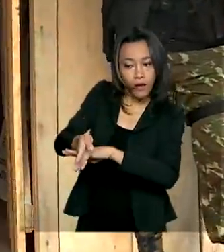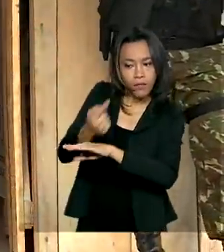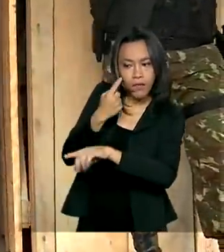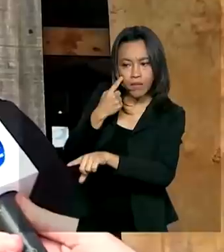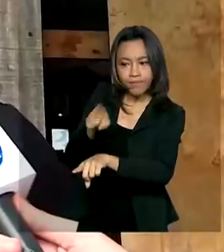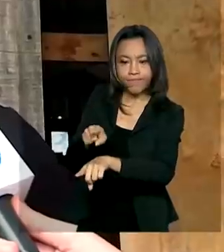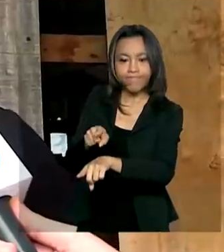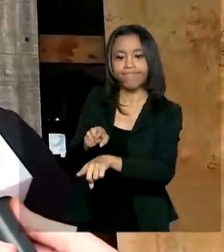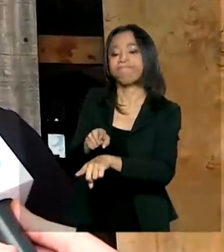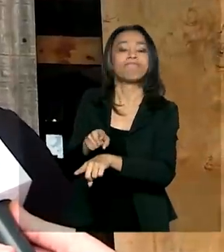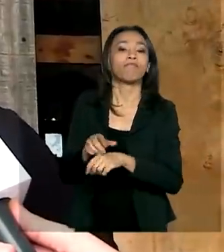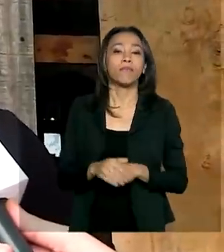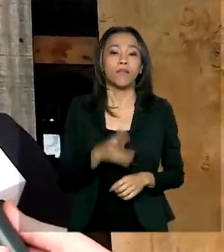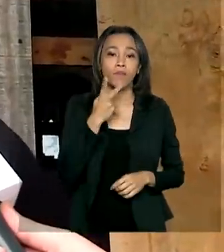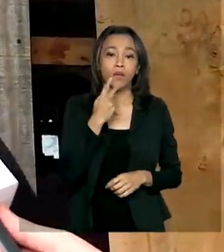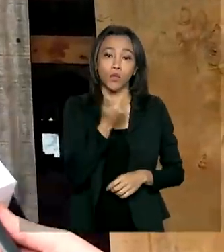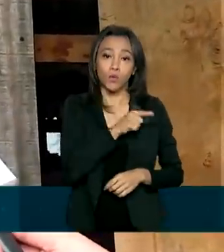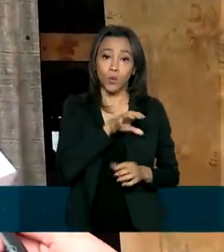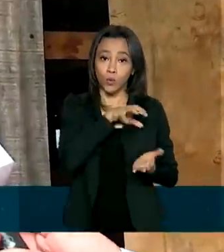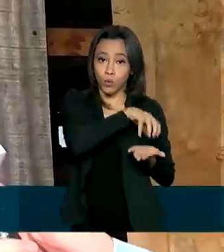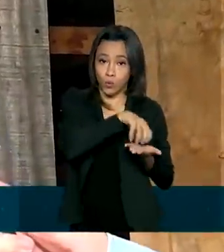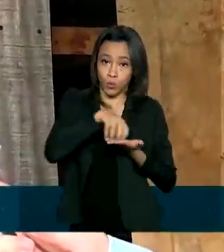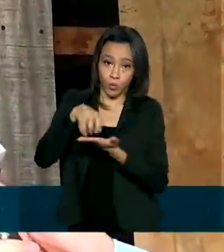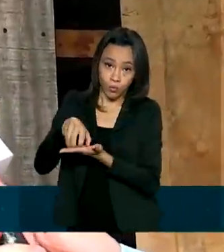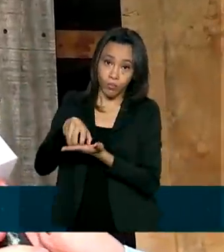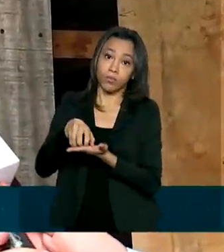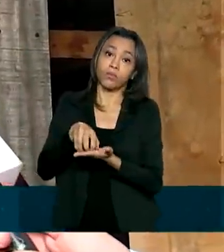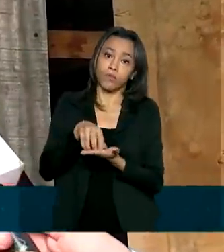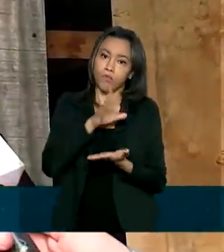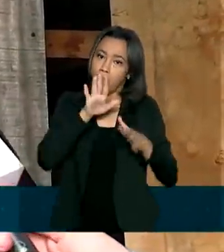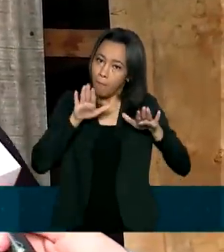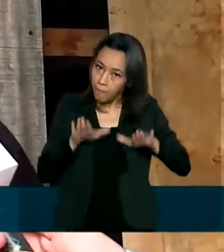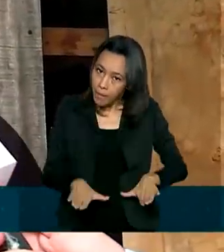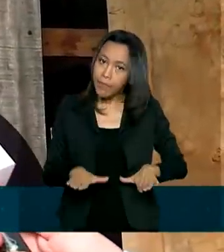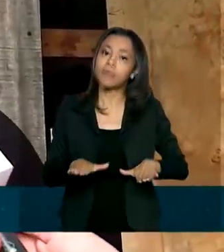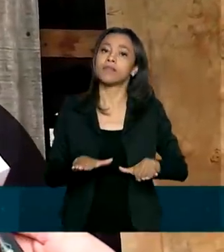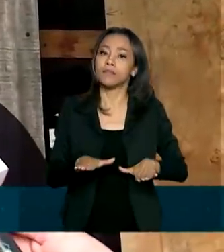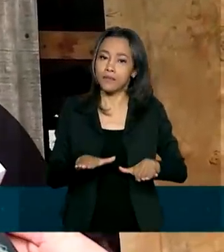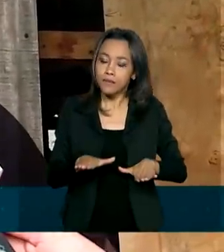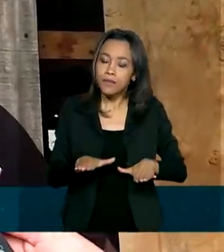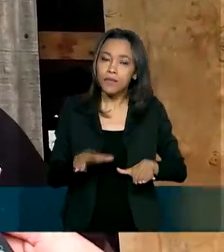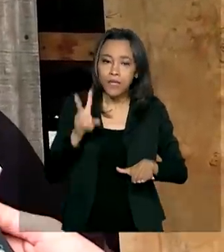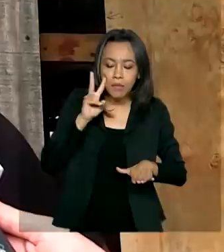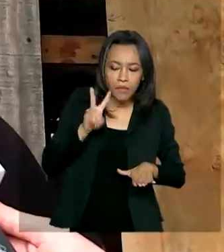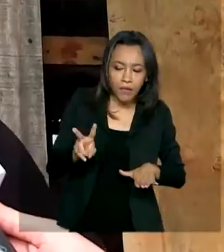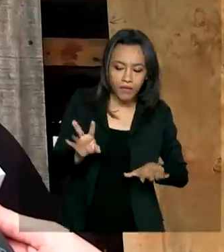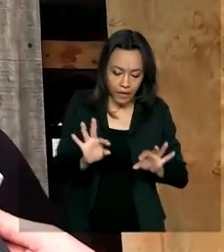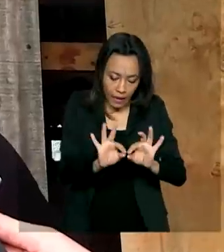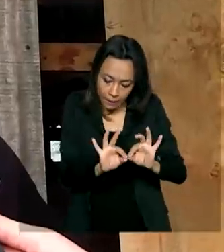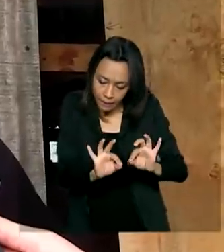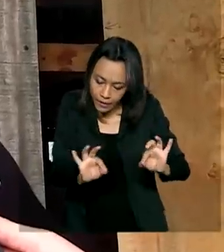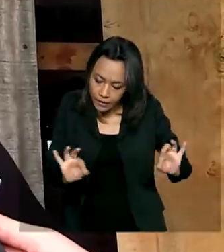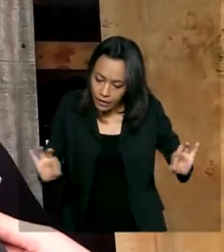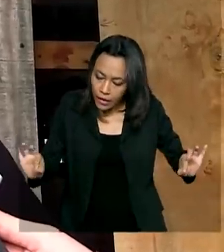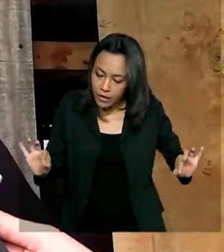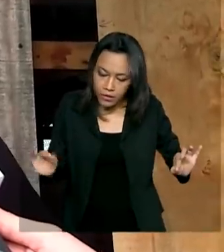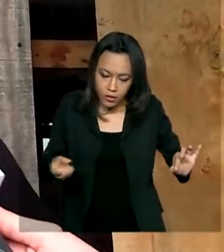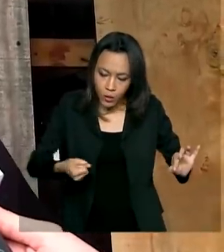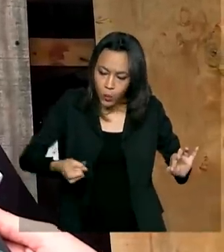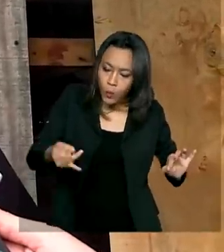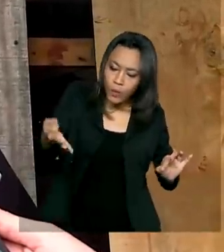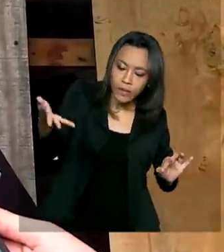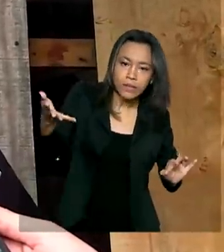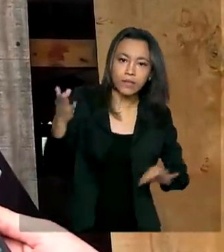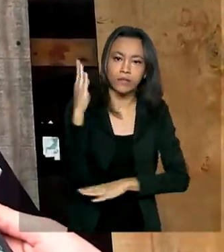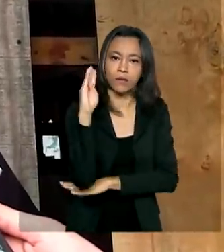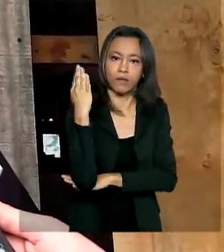deste local. Os outros órgãos de fiscalização administrativa vão permanecer na área e vão fazer a metragem das toras. E